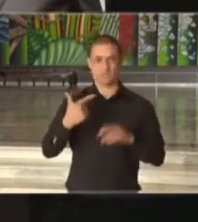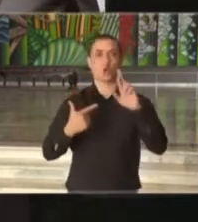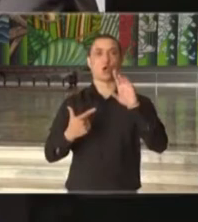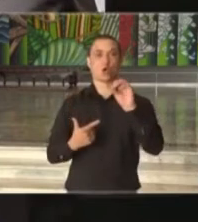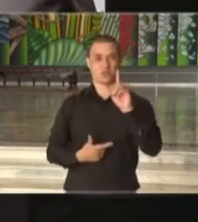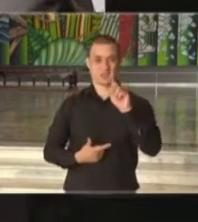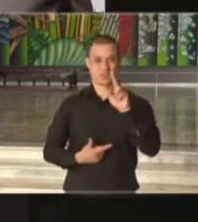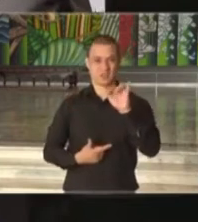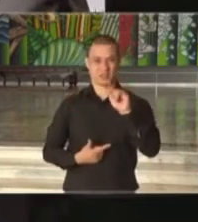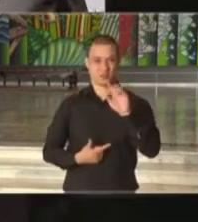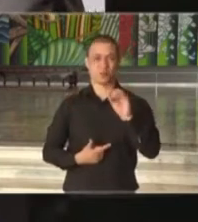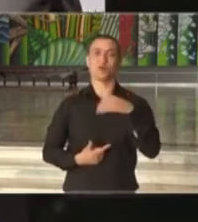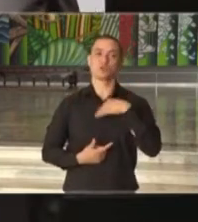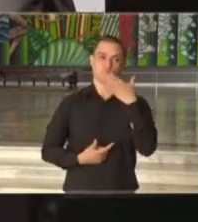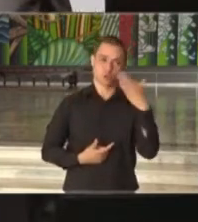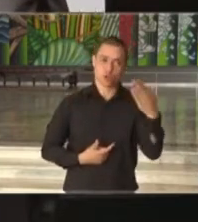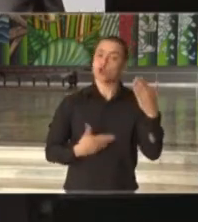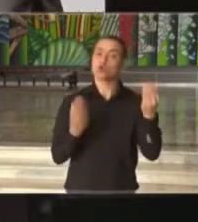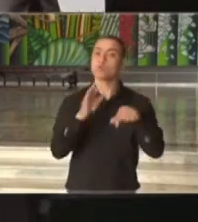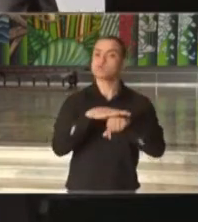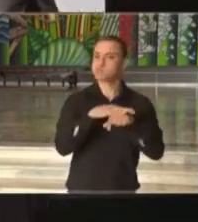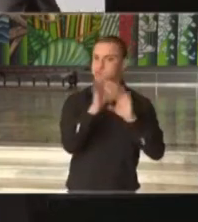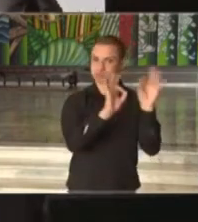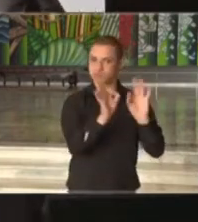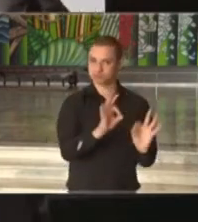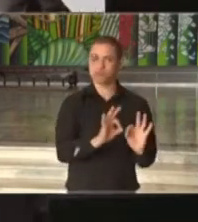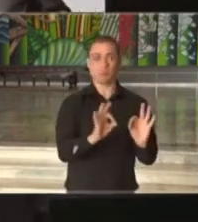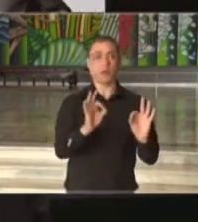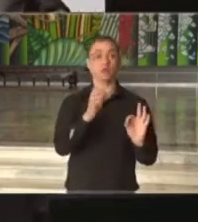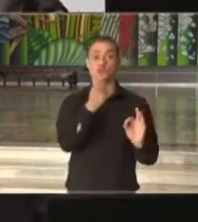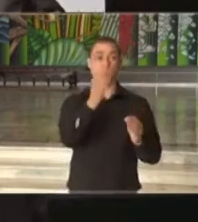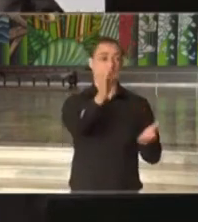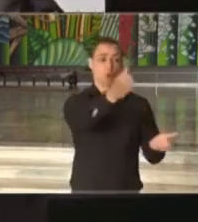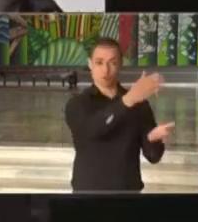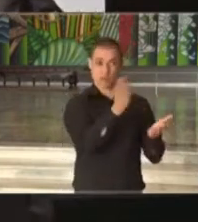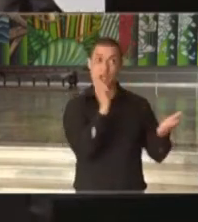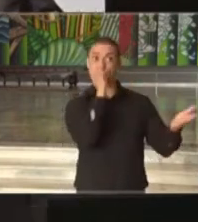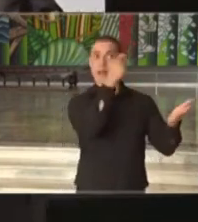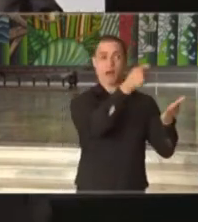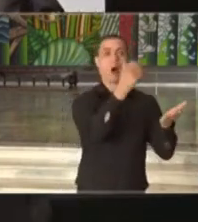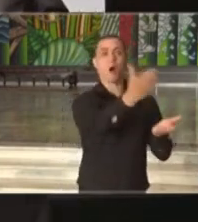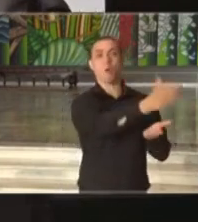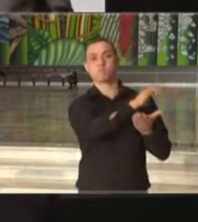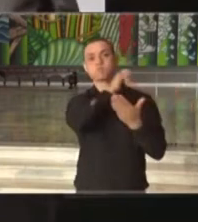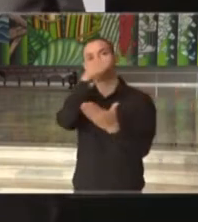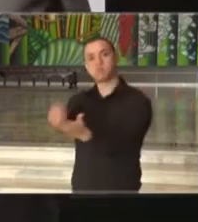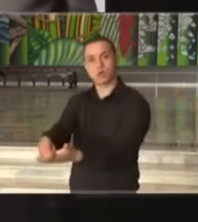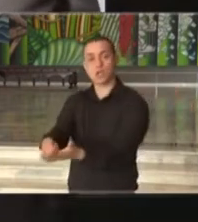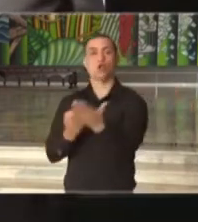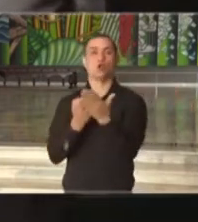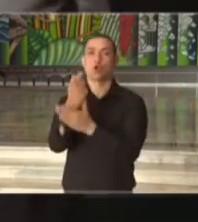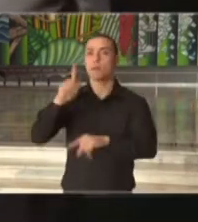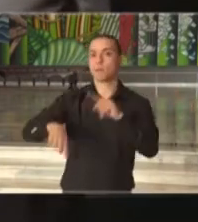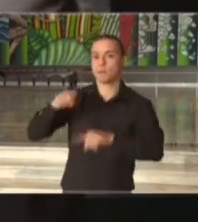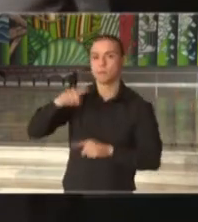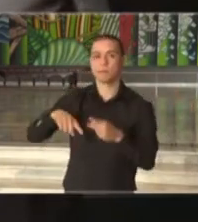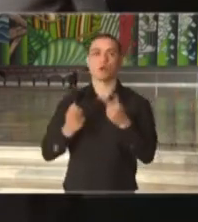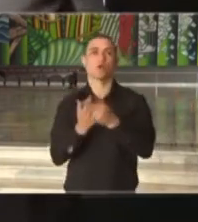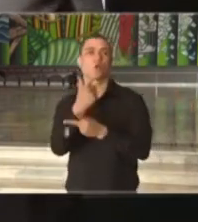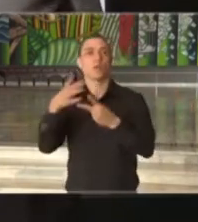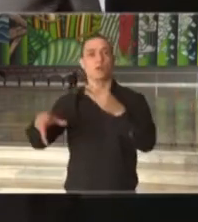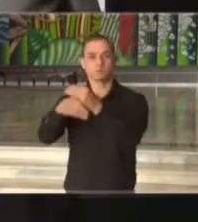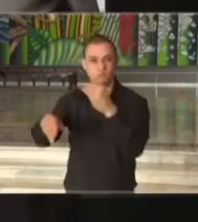Rodrigo Garcia, para os procedimentos necessários para a destinação deste recurso, para a compra de equipamentos, para a compra de